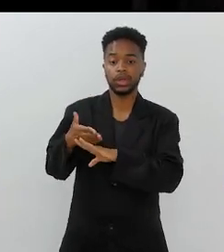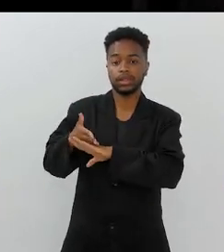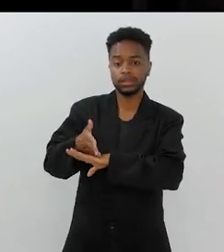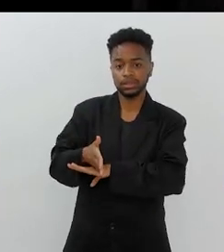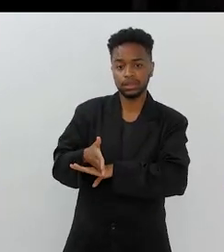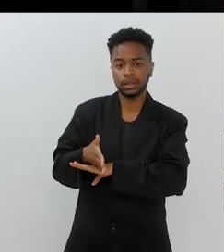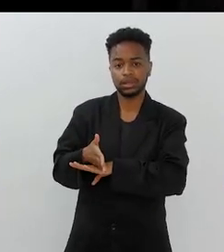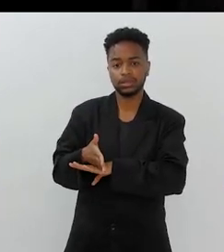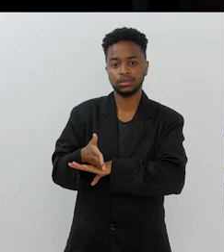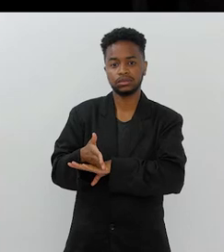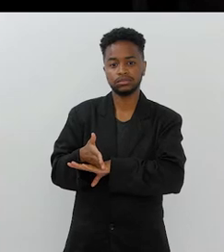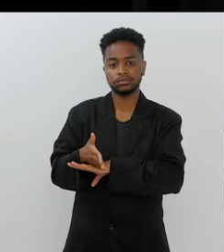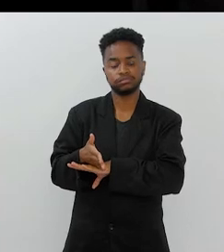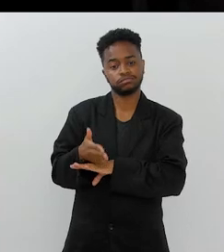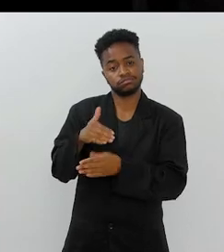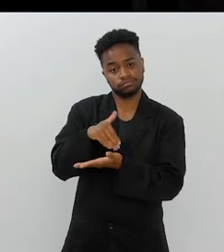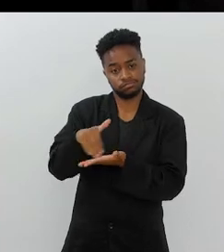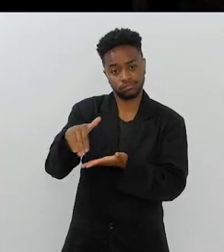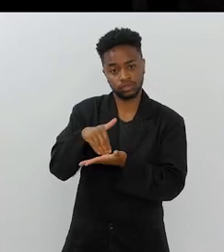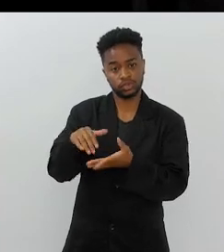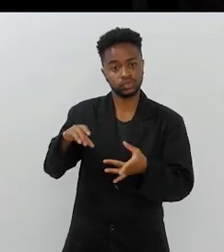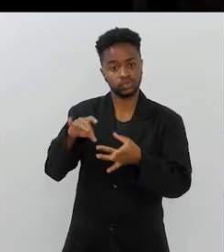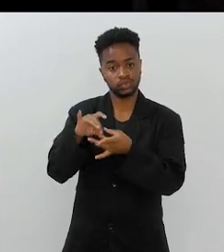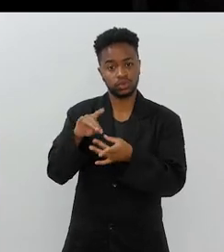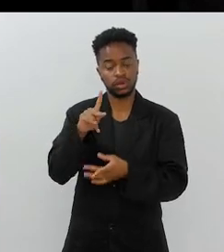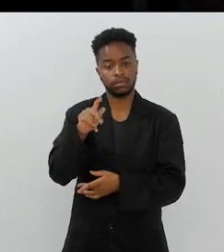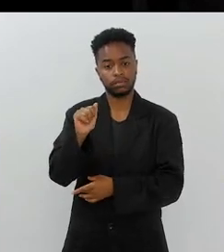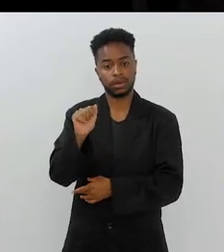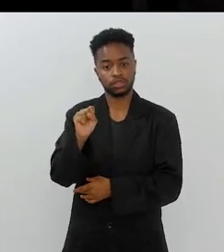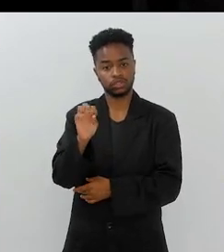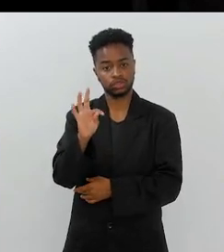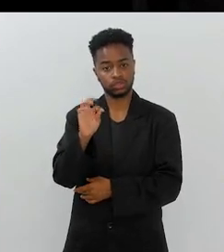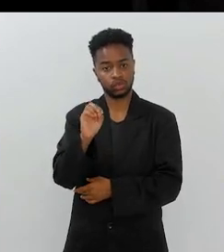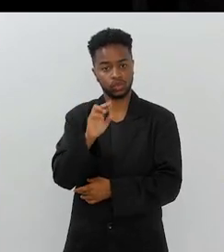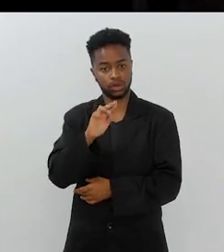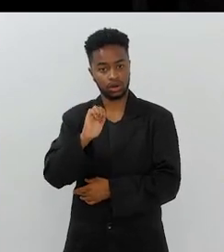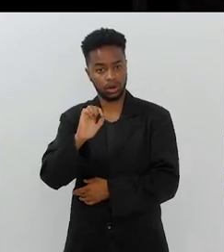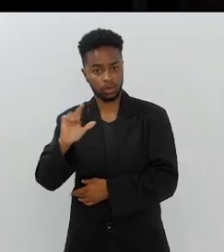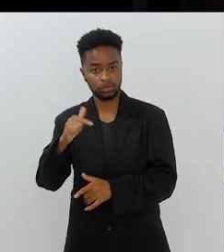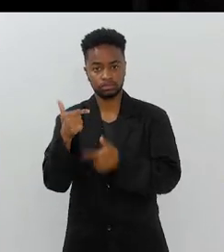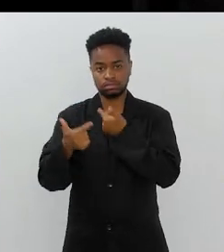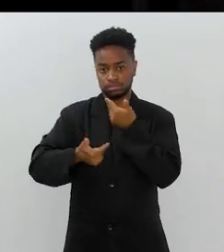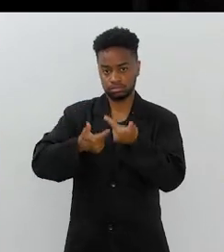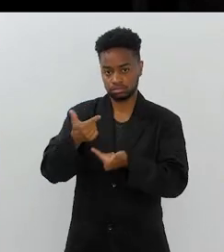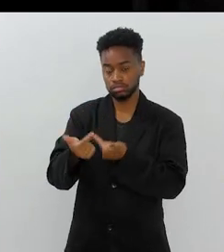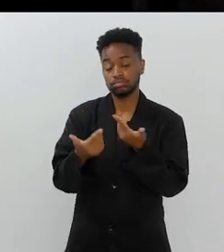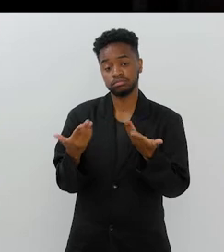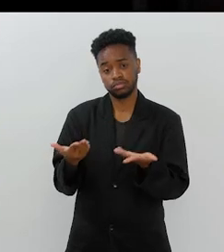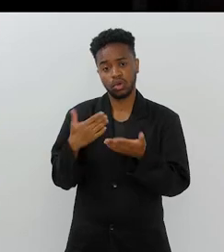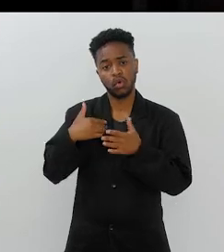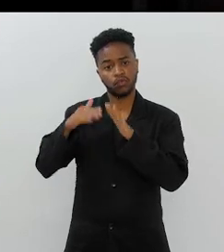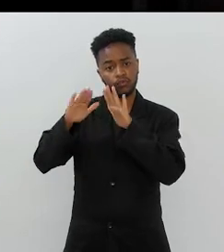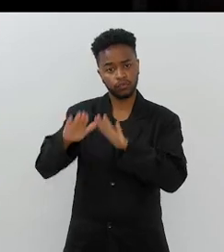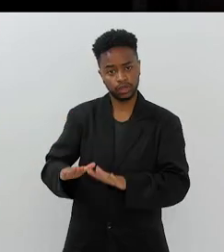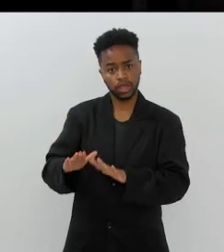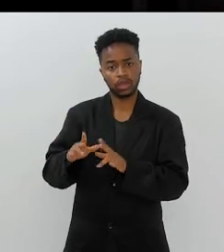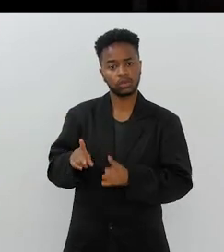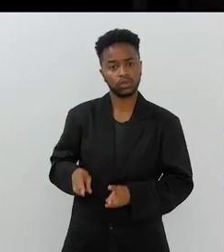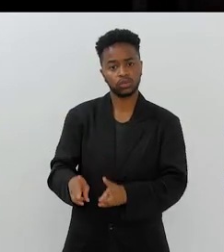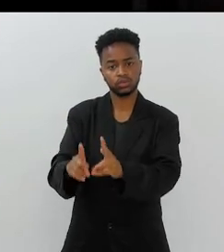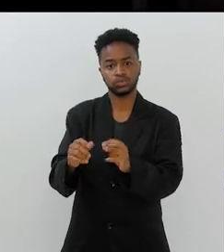Eu entrei na Arquidiocese para ser secretária da Pastoral do Trabalhador. E lá ficamos, né?